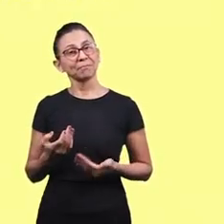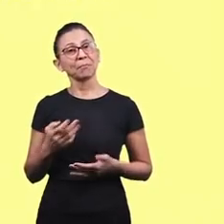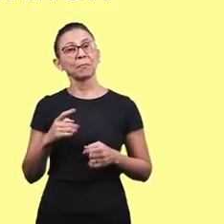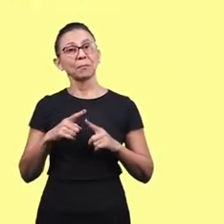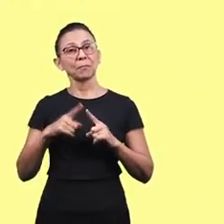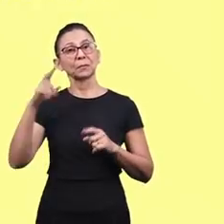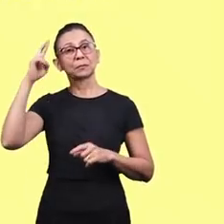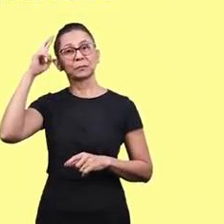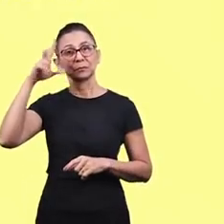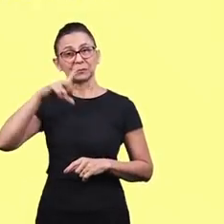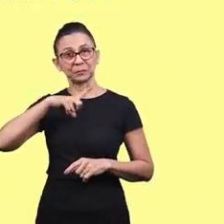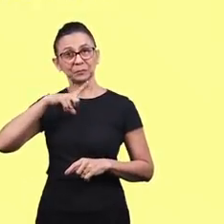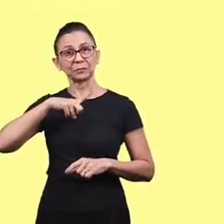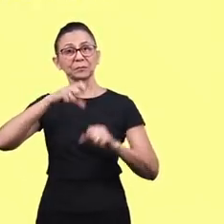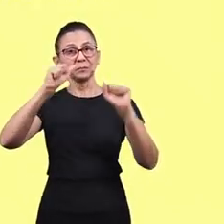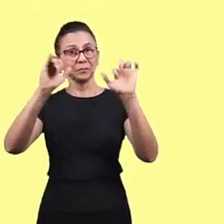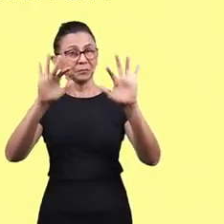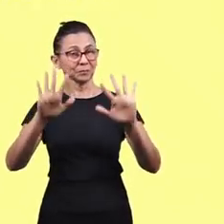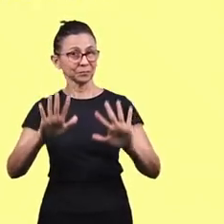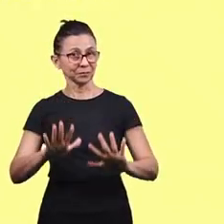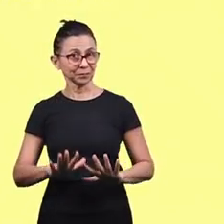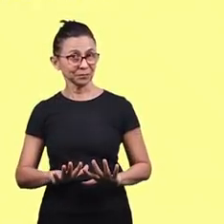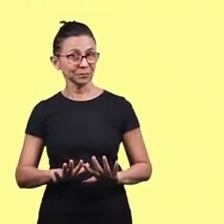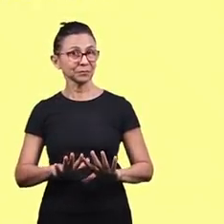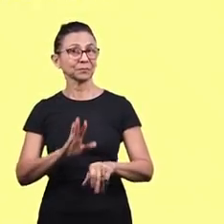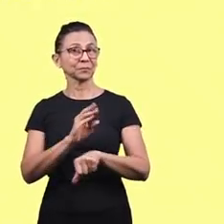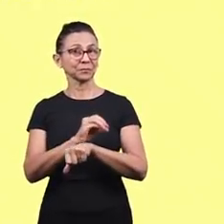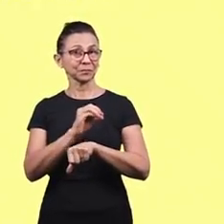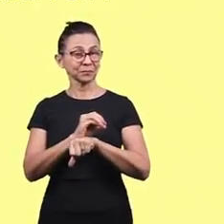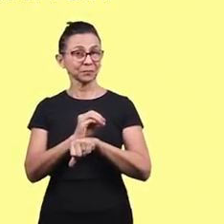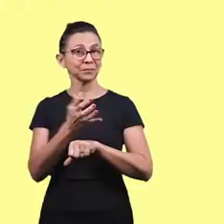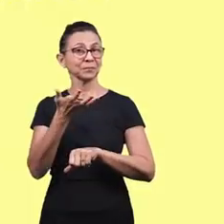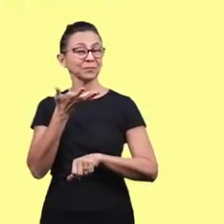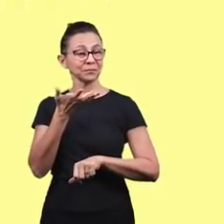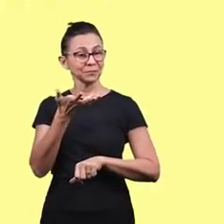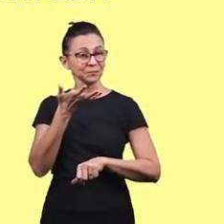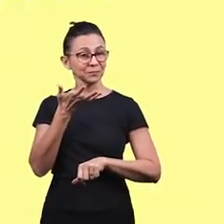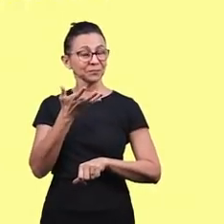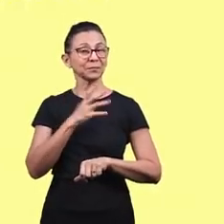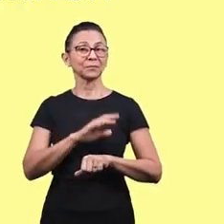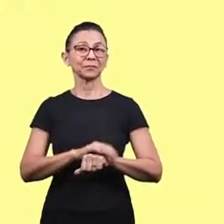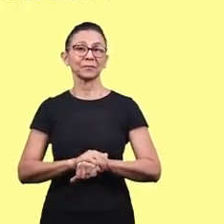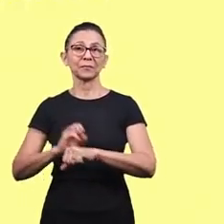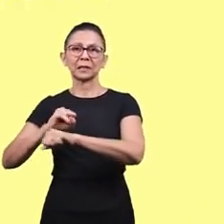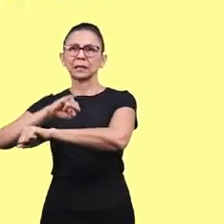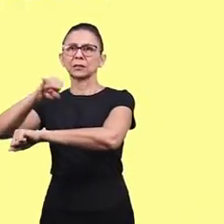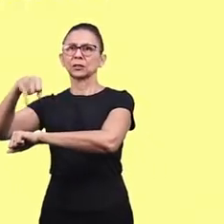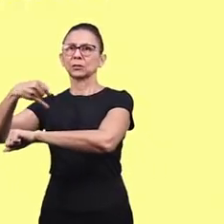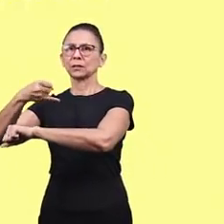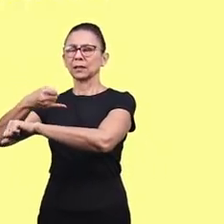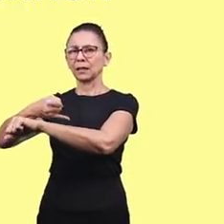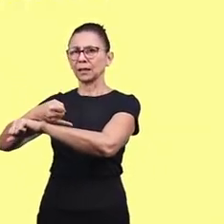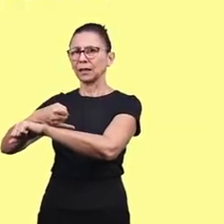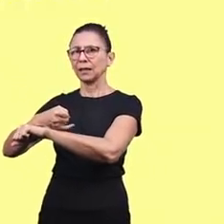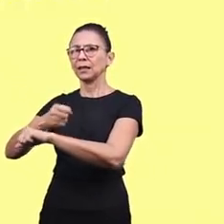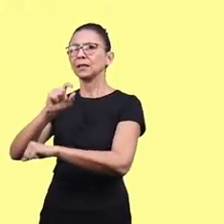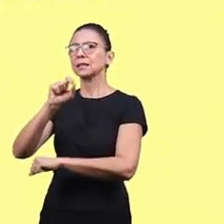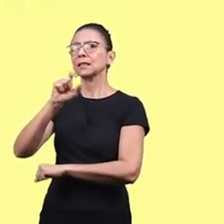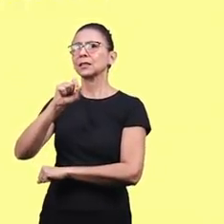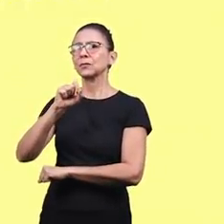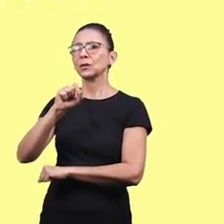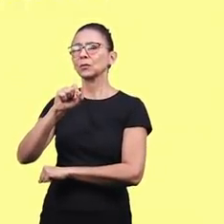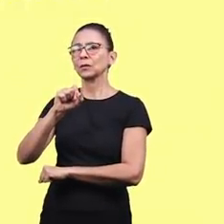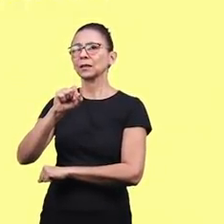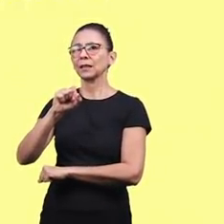bênção para o coração do homem. Descer de Jerusalém, descer do lugar da adoração, é descer da presença do Senhor.